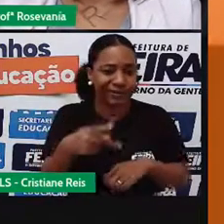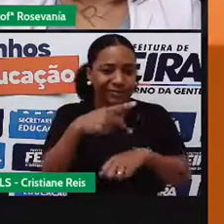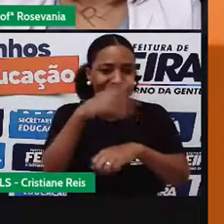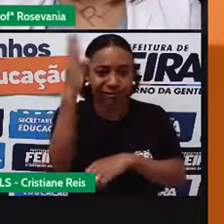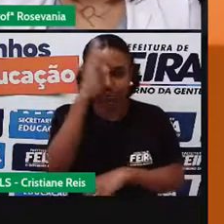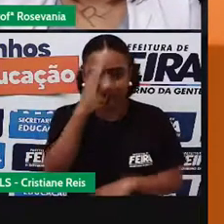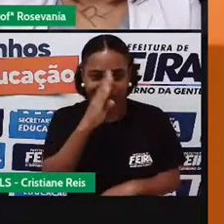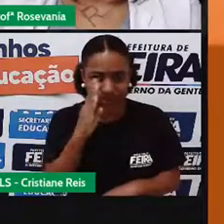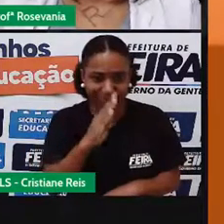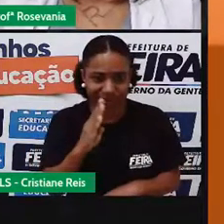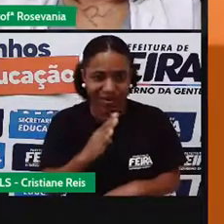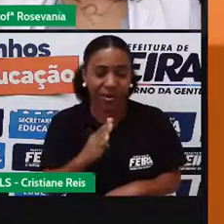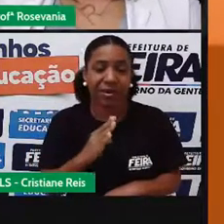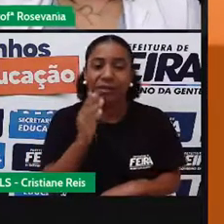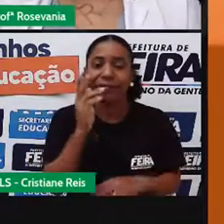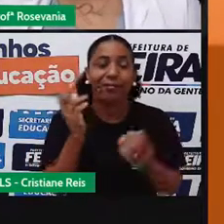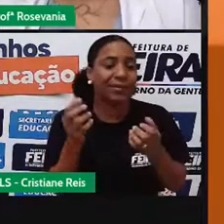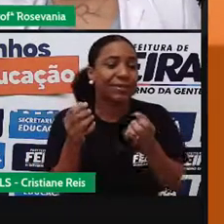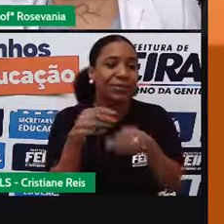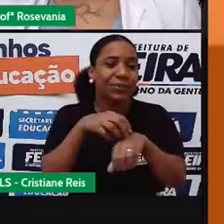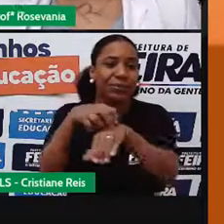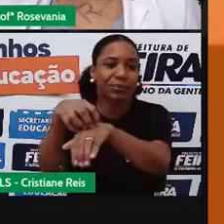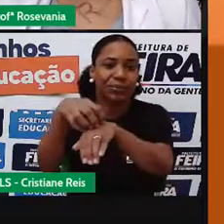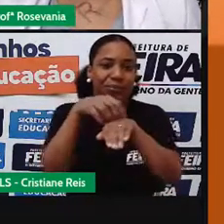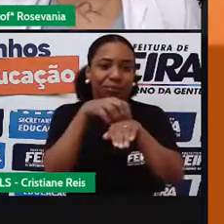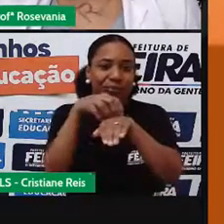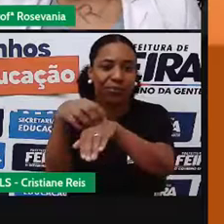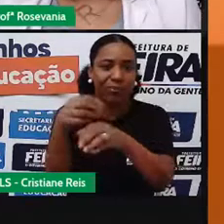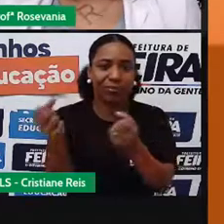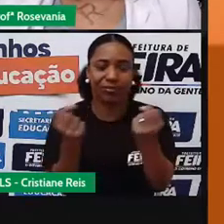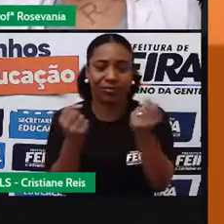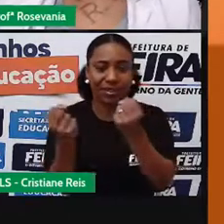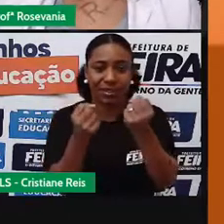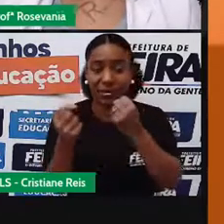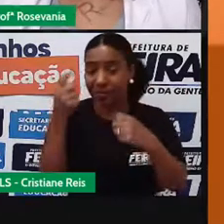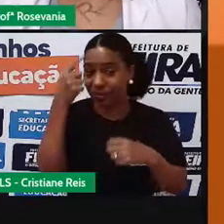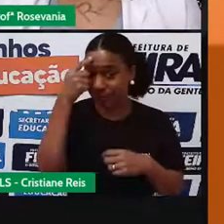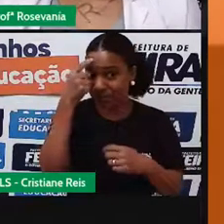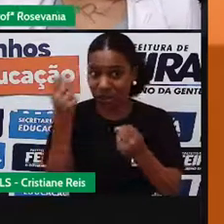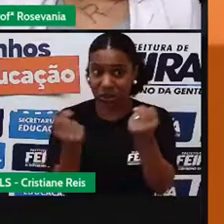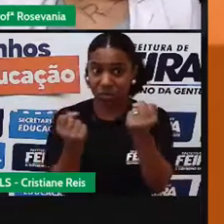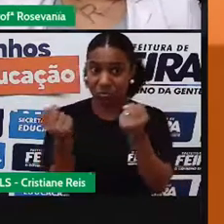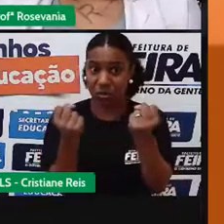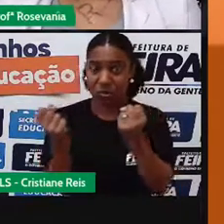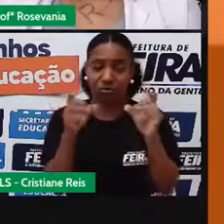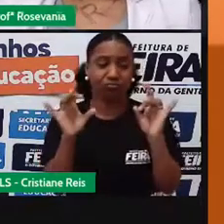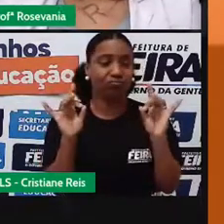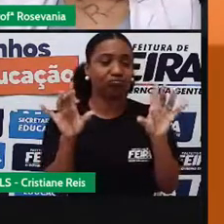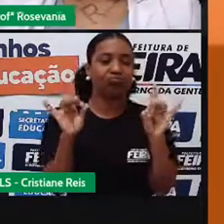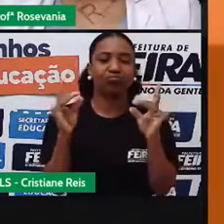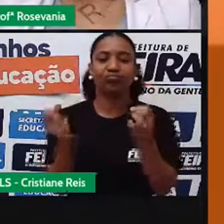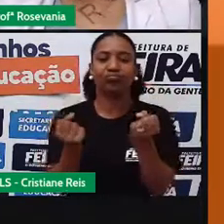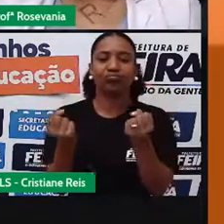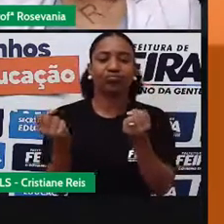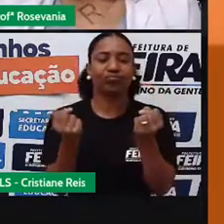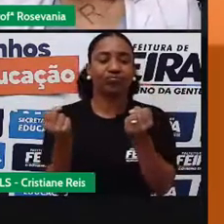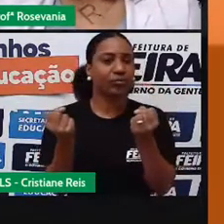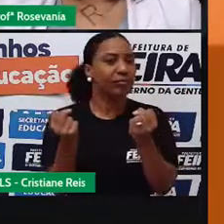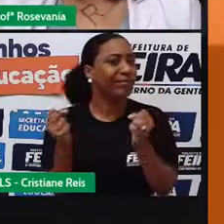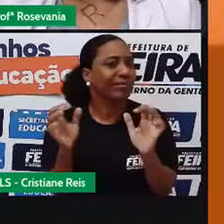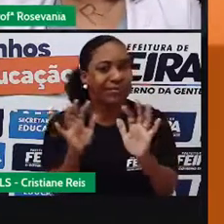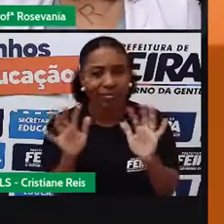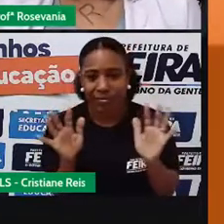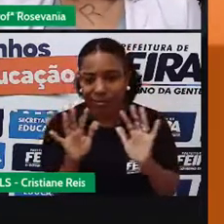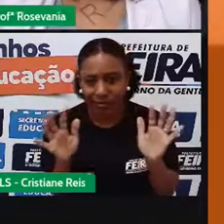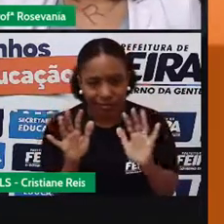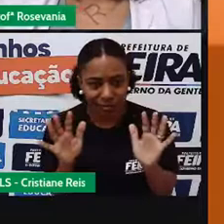representa um pouco de status, mas a gente precisa mudar um pouco essa mentalidade e investir em transportes, né, de uma forma